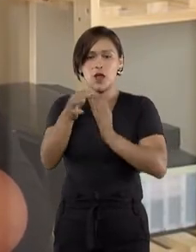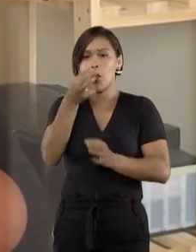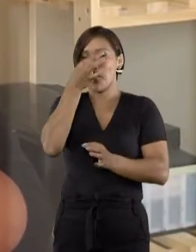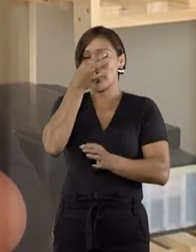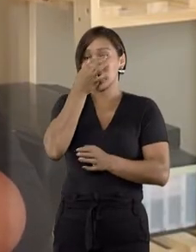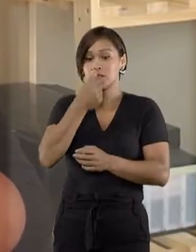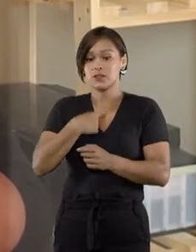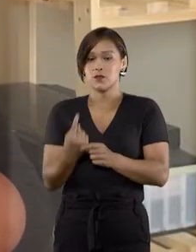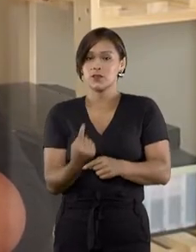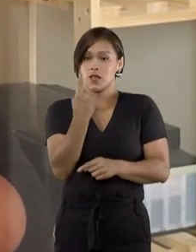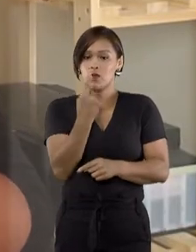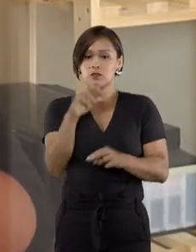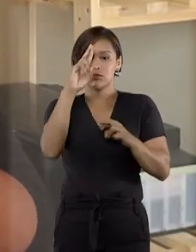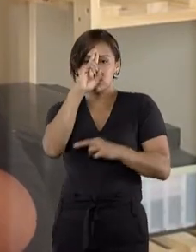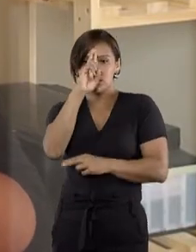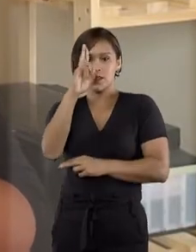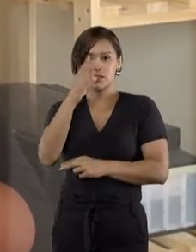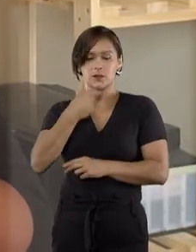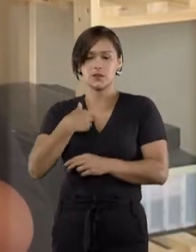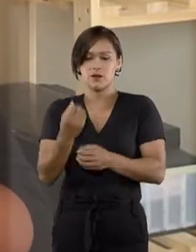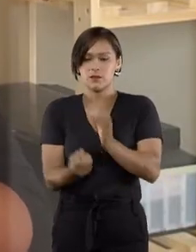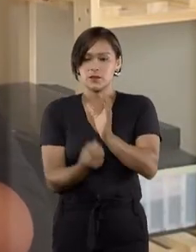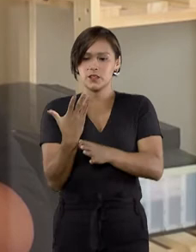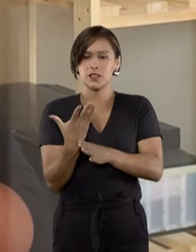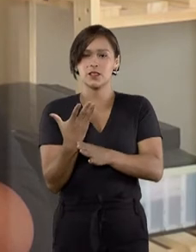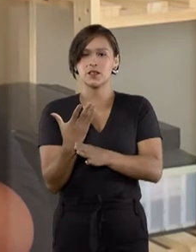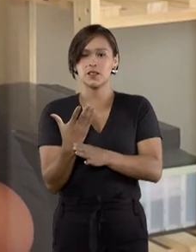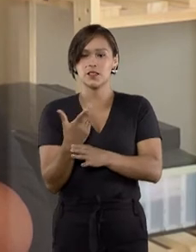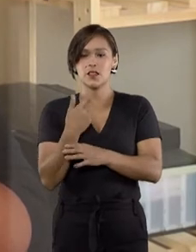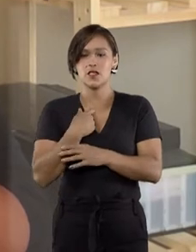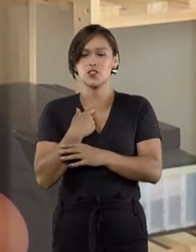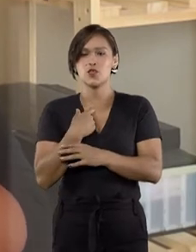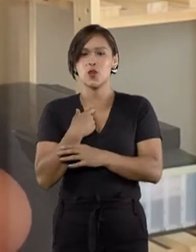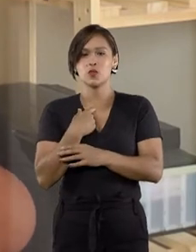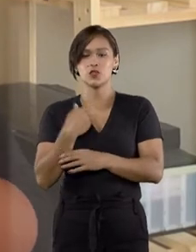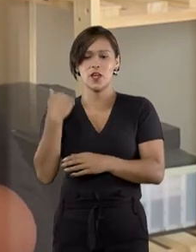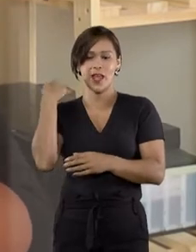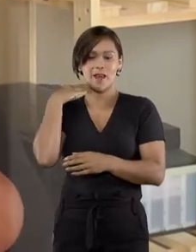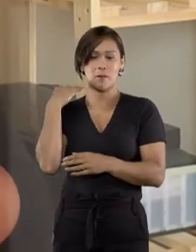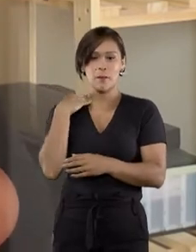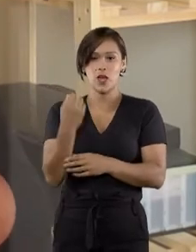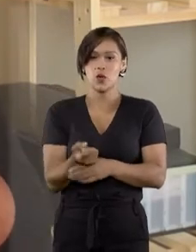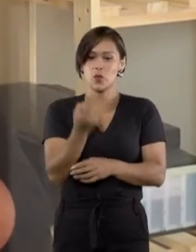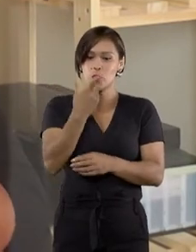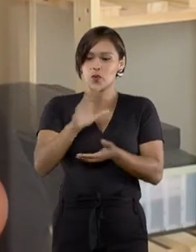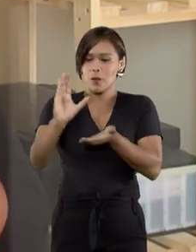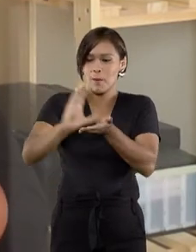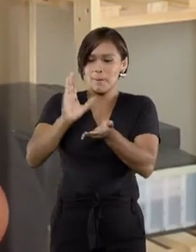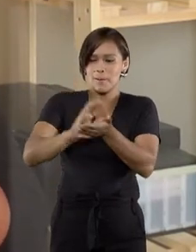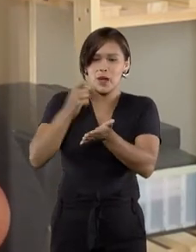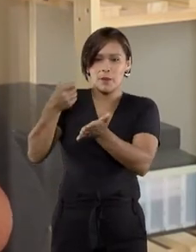o pastor Everaldo seria um dos responsáveis pela criação de uma espécie de caixa único para pagamento de vantagens